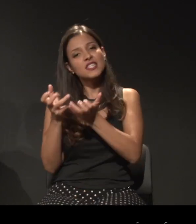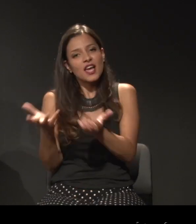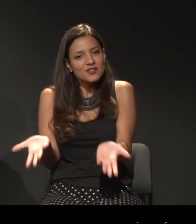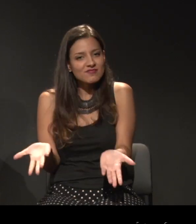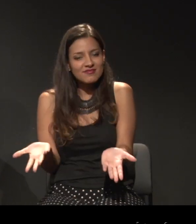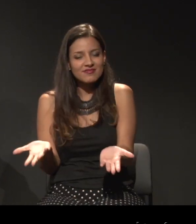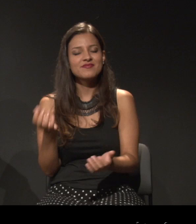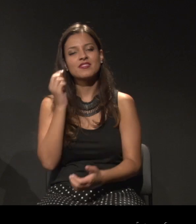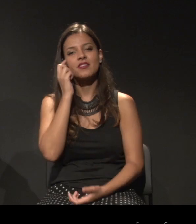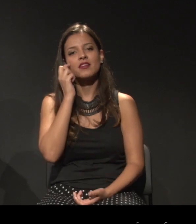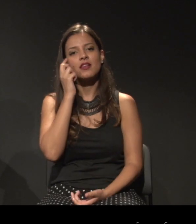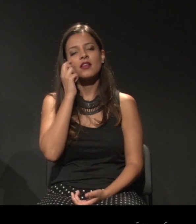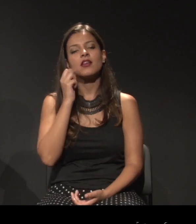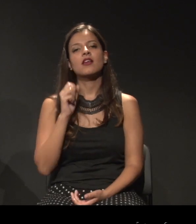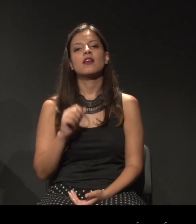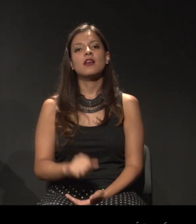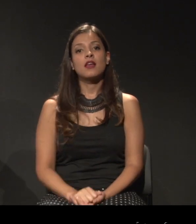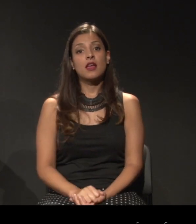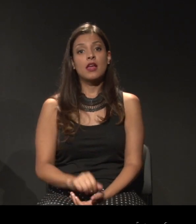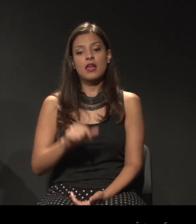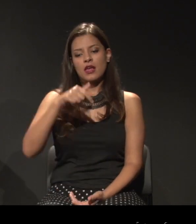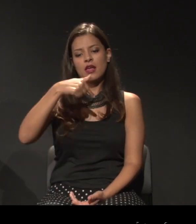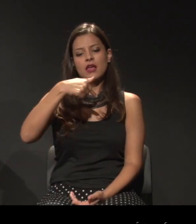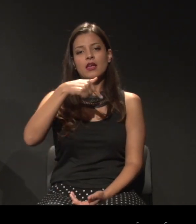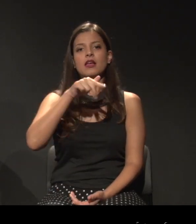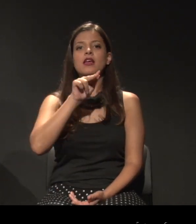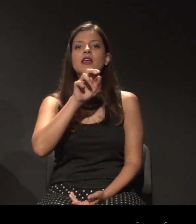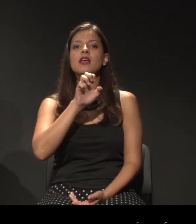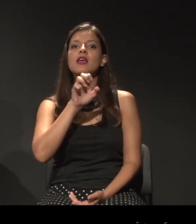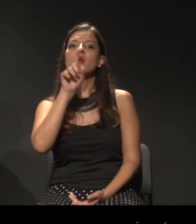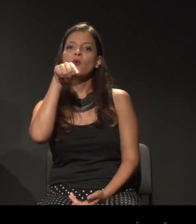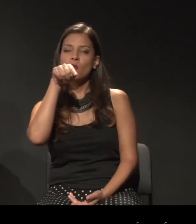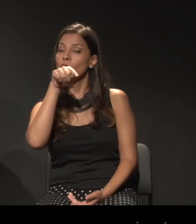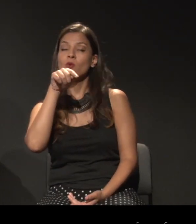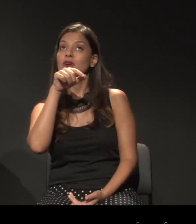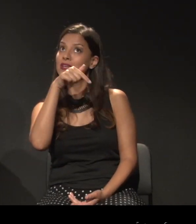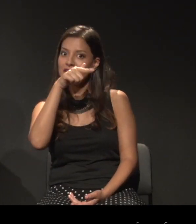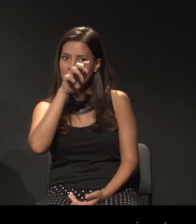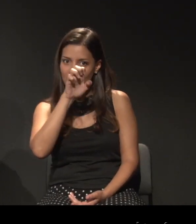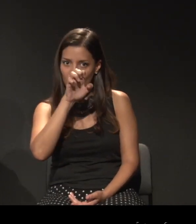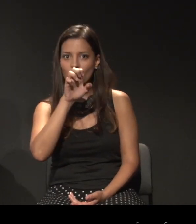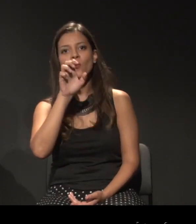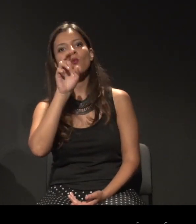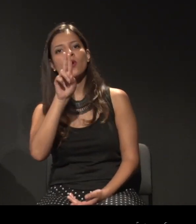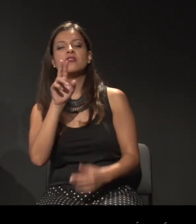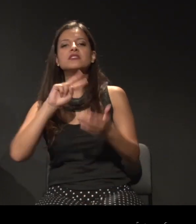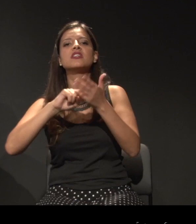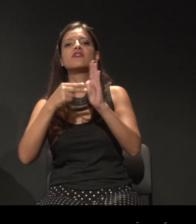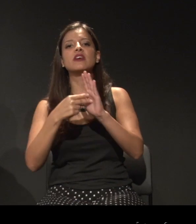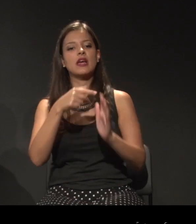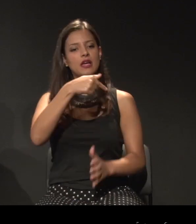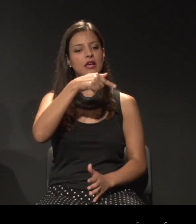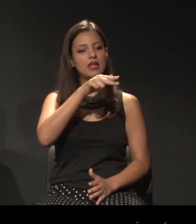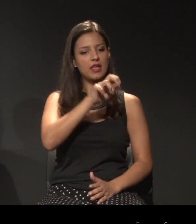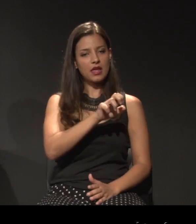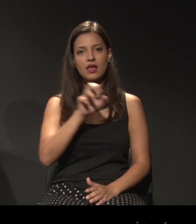Que eu. Que eu. Que é um termo só. Que eu. Que eu. Que eu.